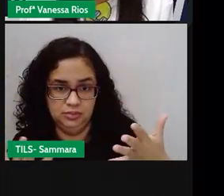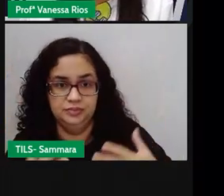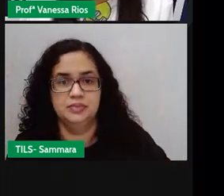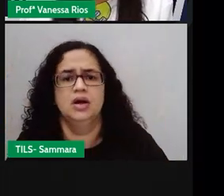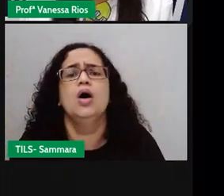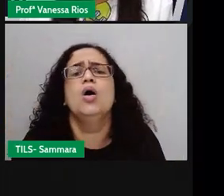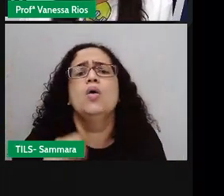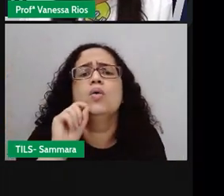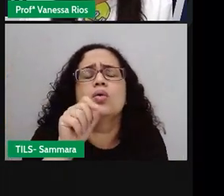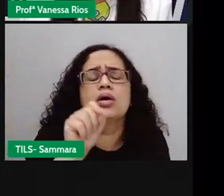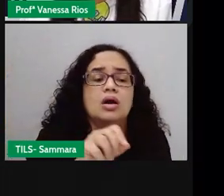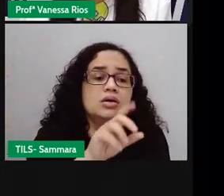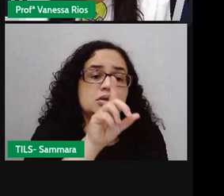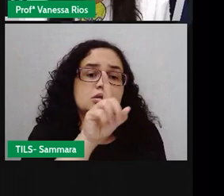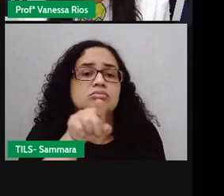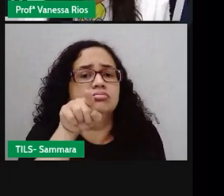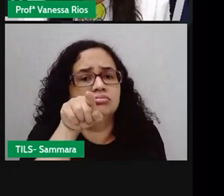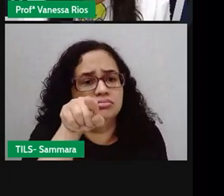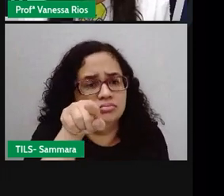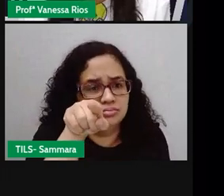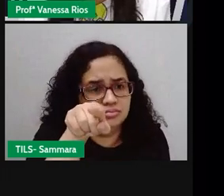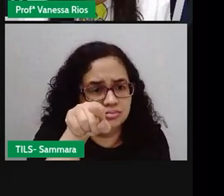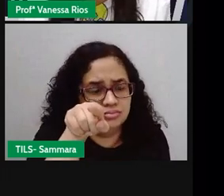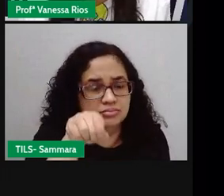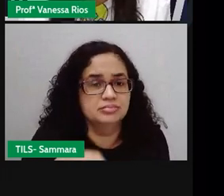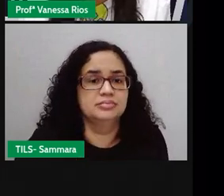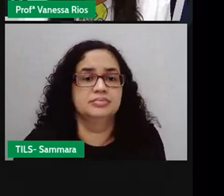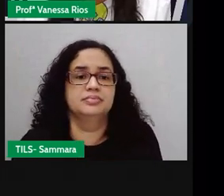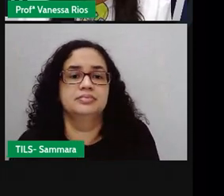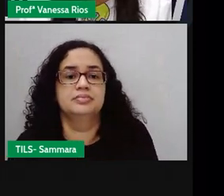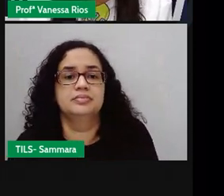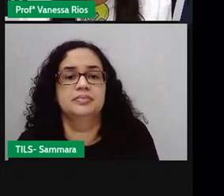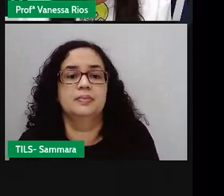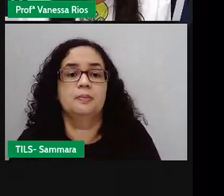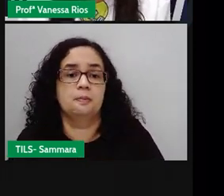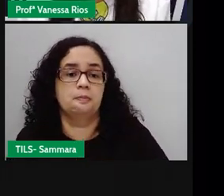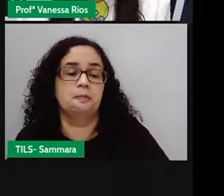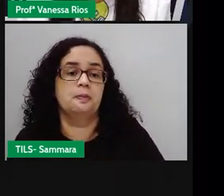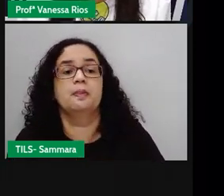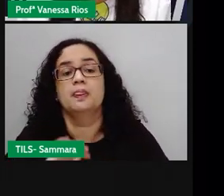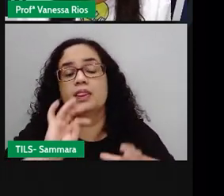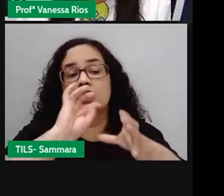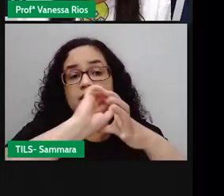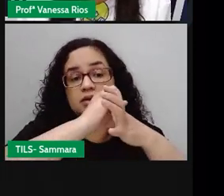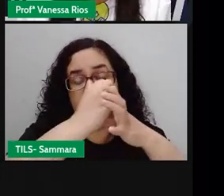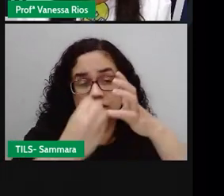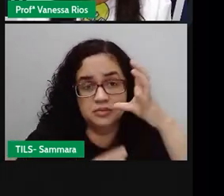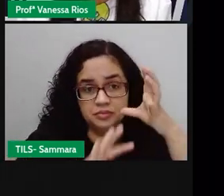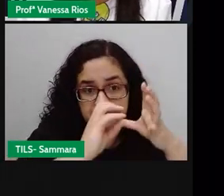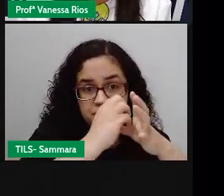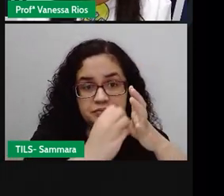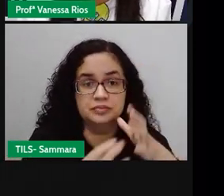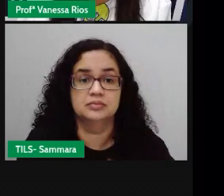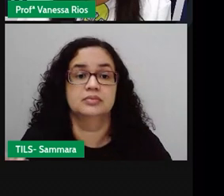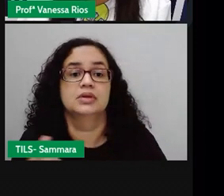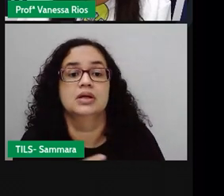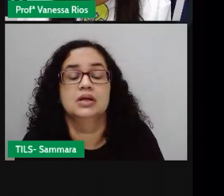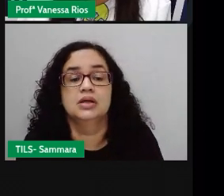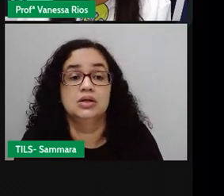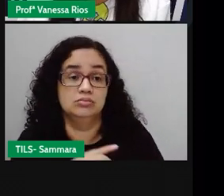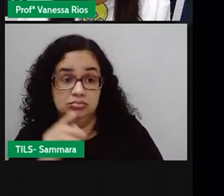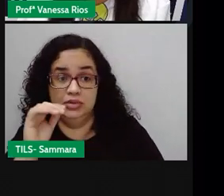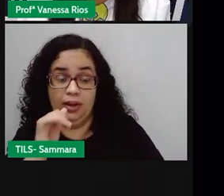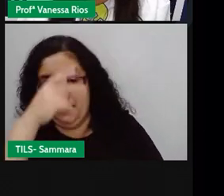E o que é o discurso indireto? O discurso indireto é caracterizado por ser uma